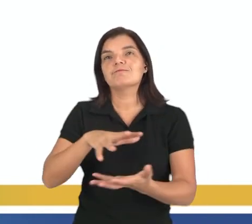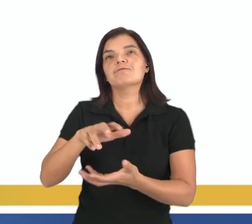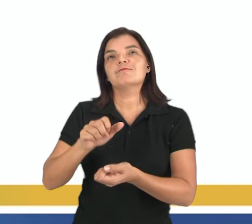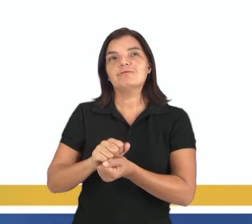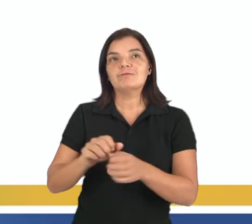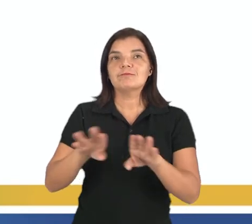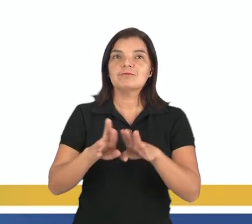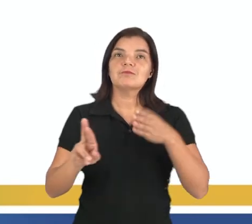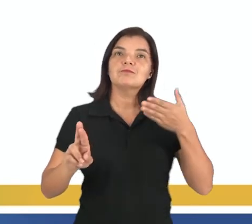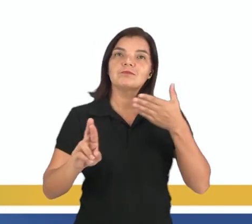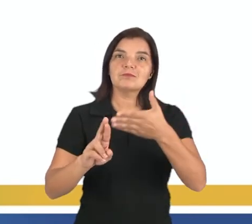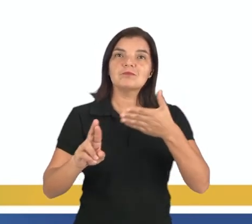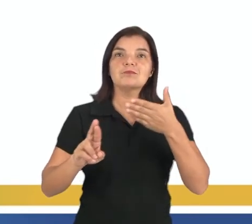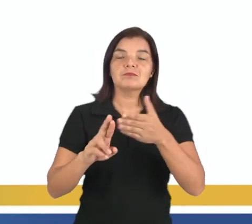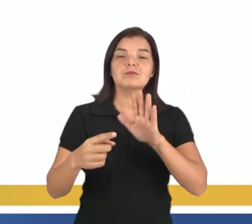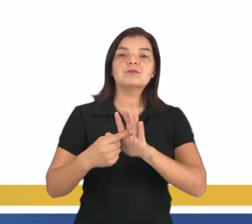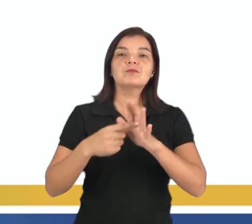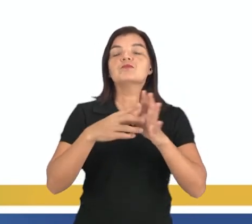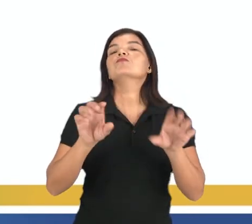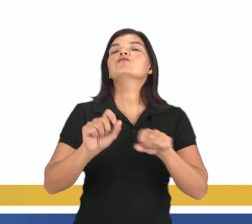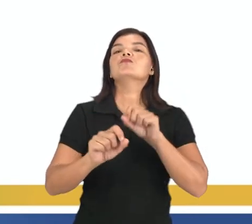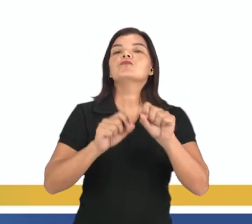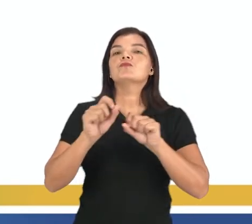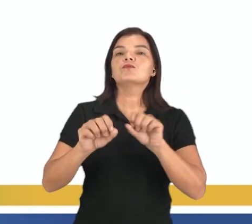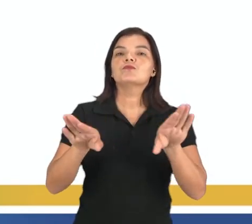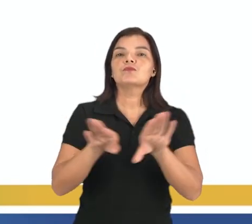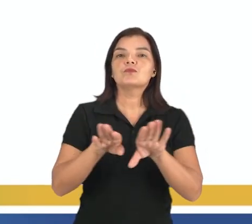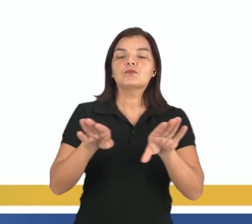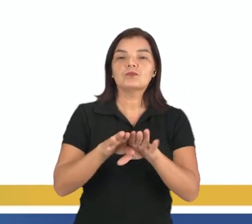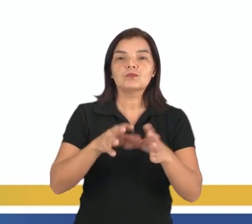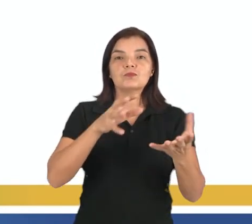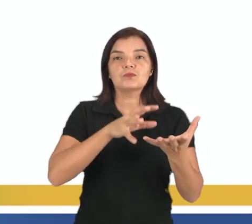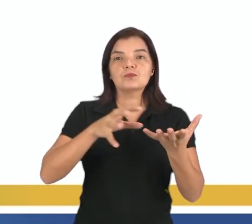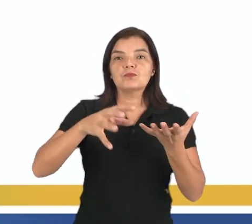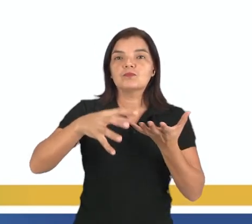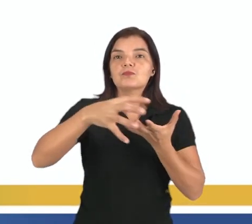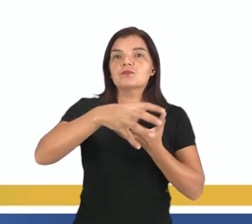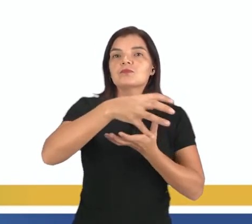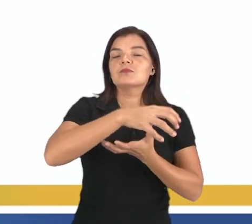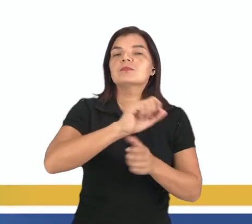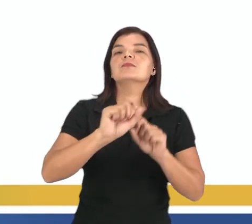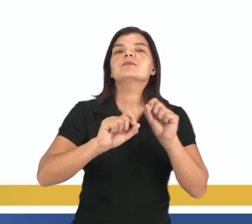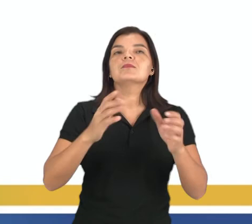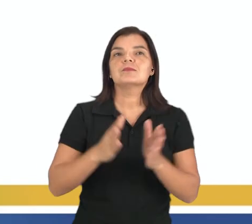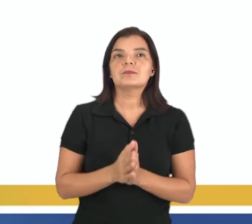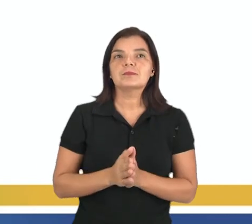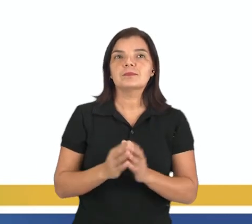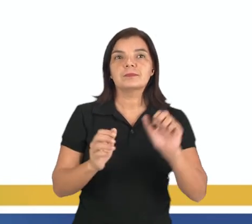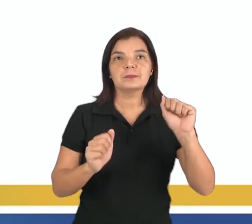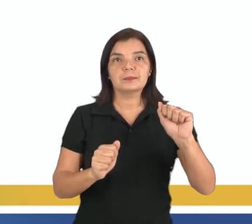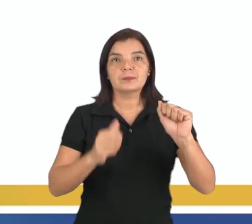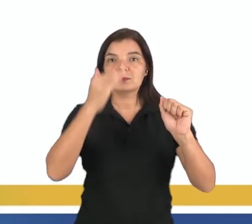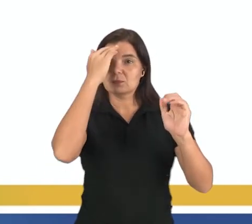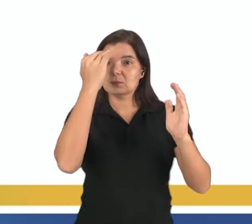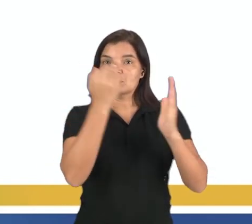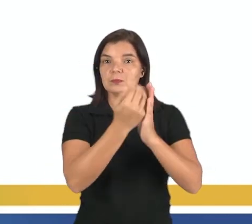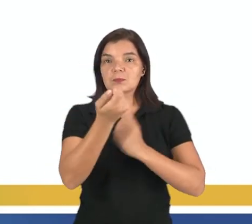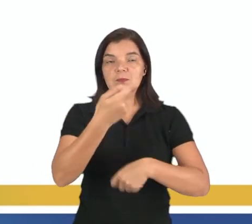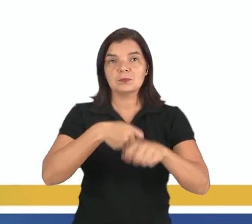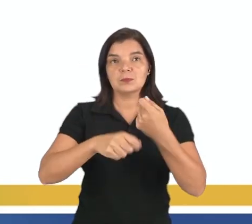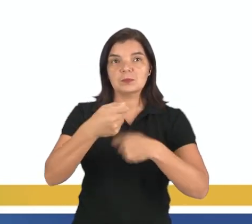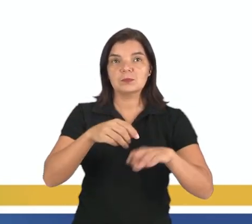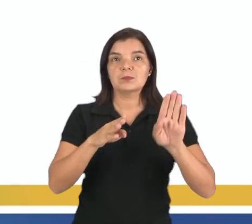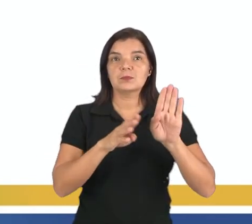referem-se a uma forma de distinção dos continentes que, letra A, obedece a fatores econômicos,